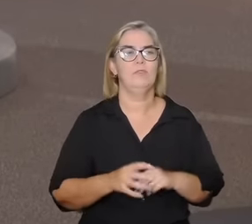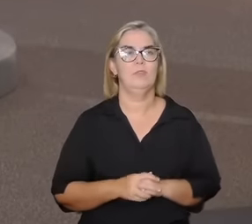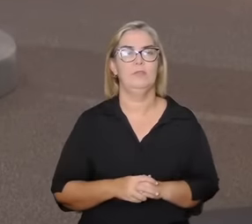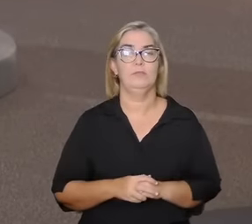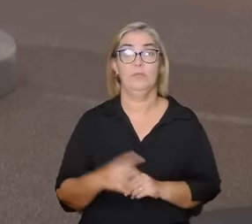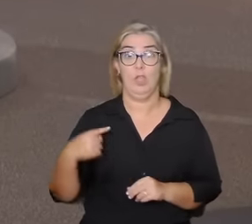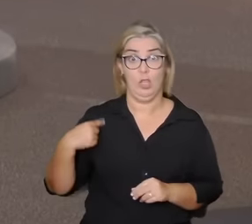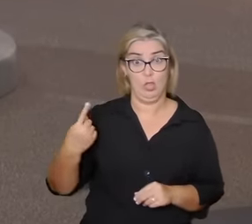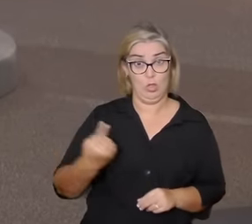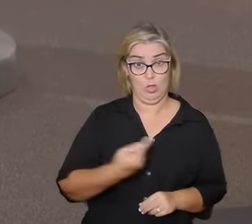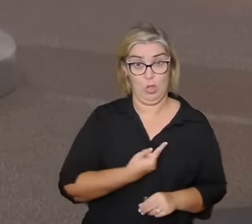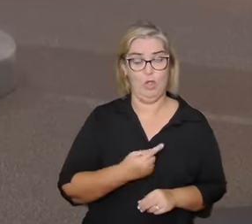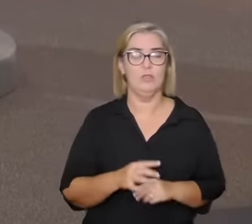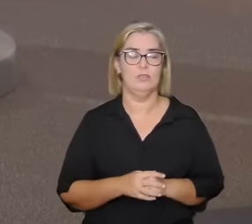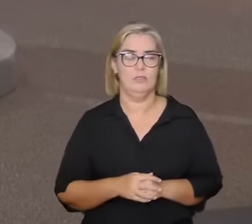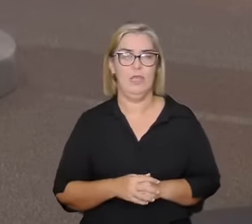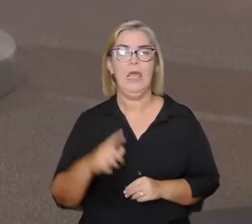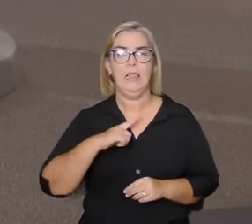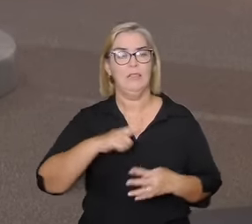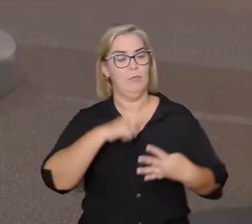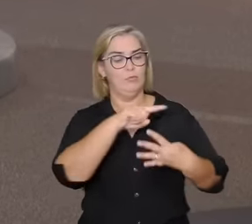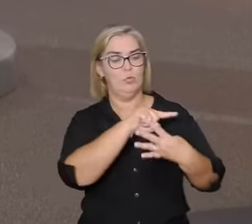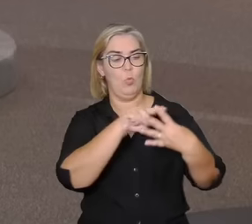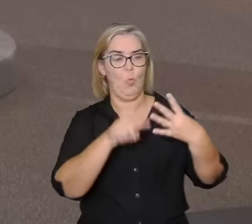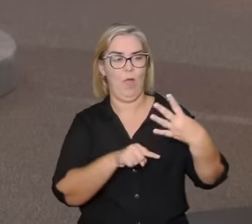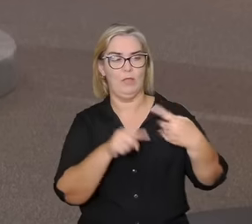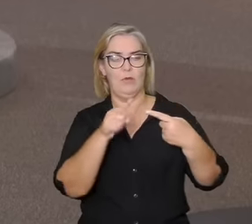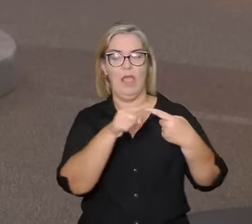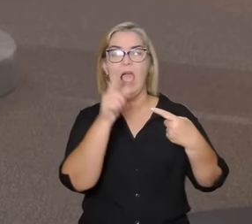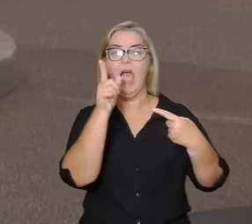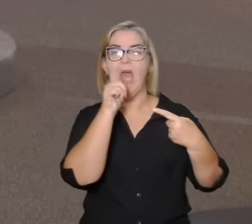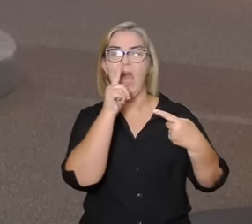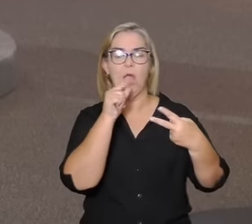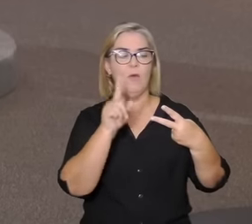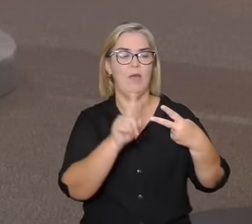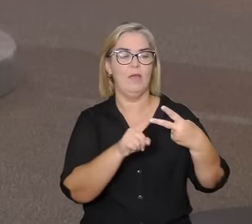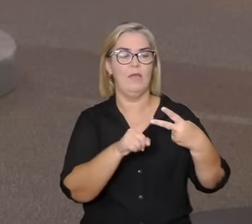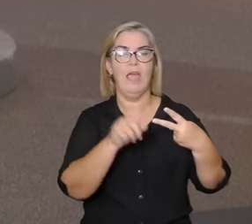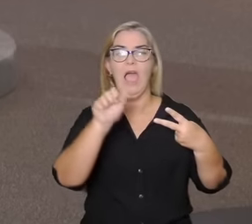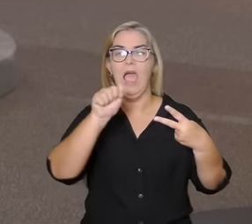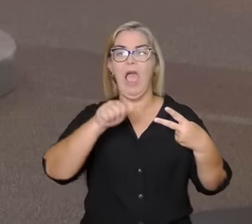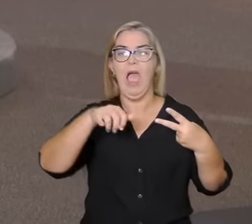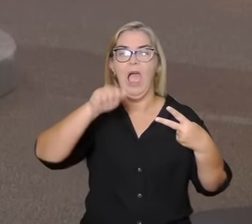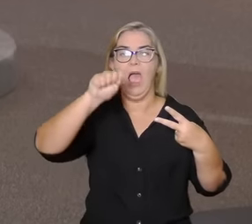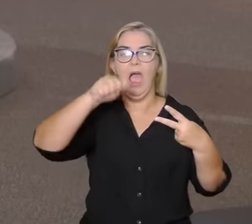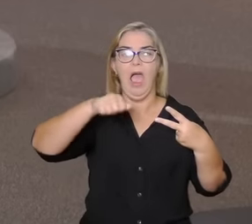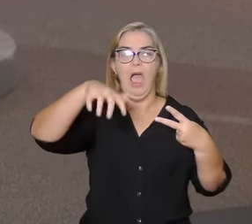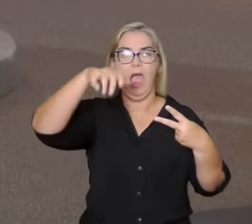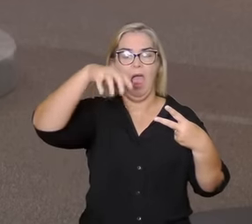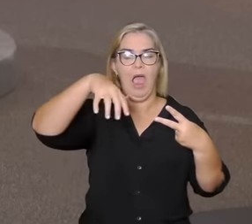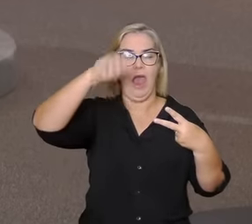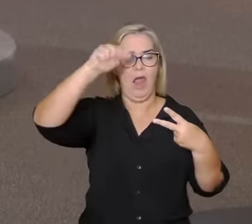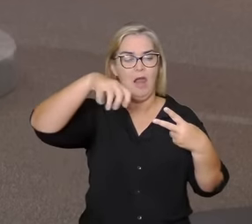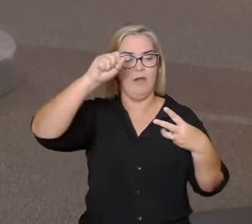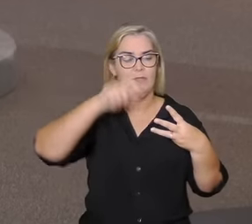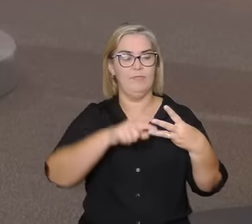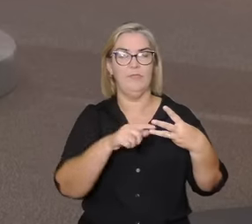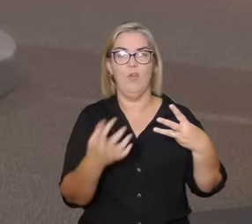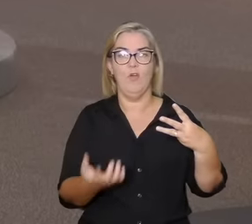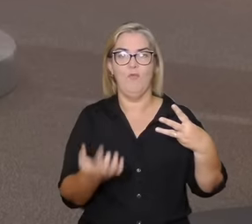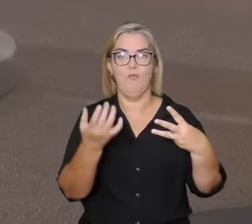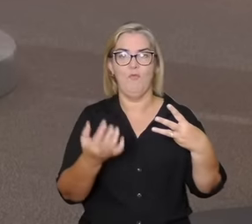nós somos formados por quatro elementos água, terra ar e fogo e nós habitamos um ecossistema